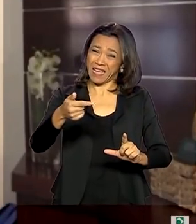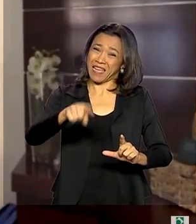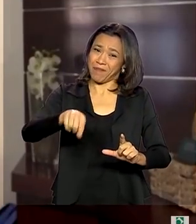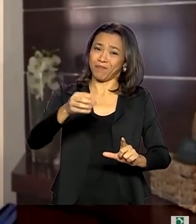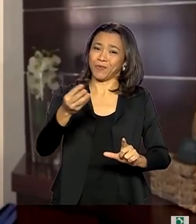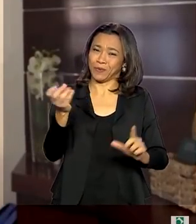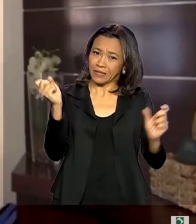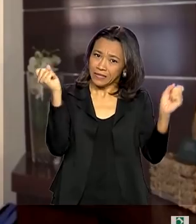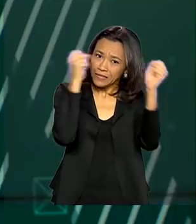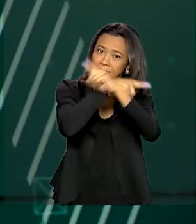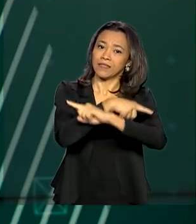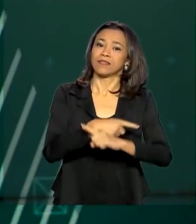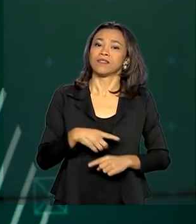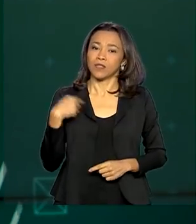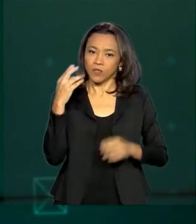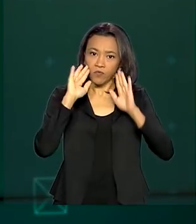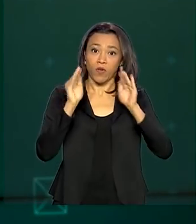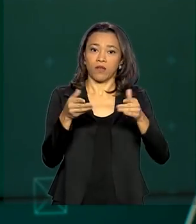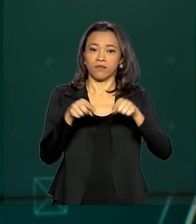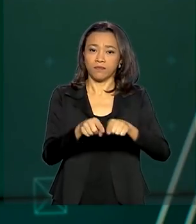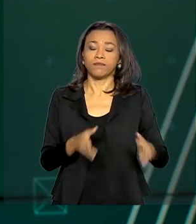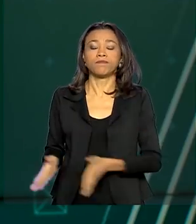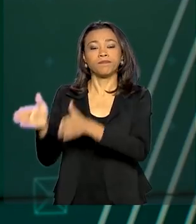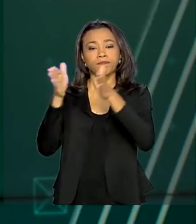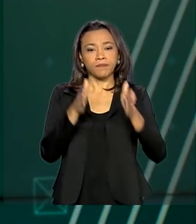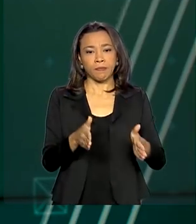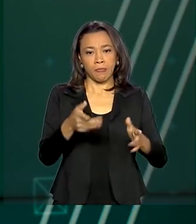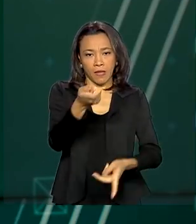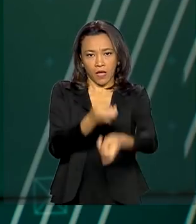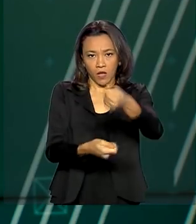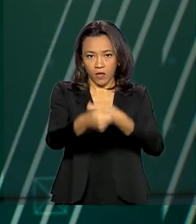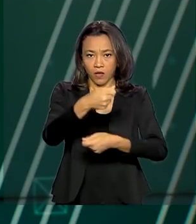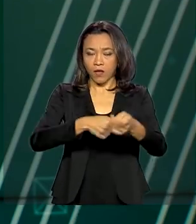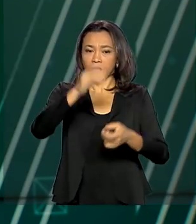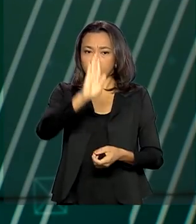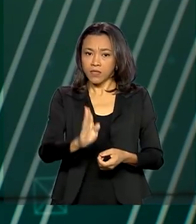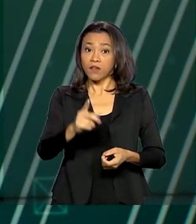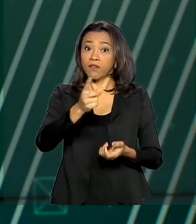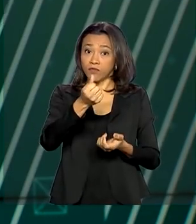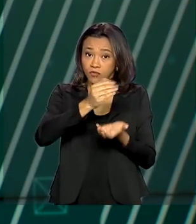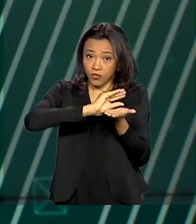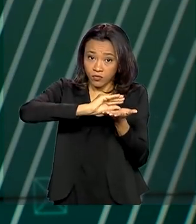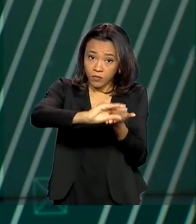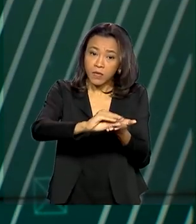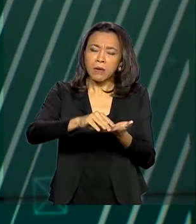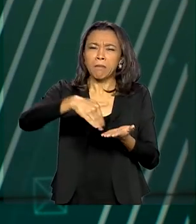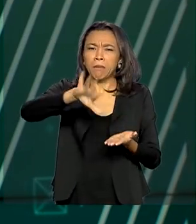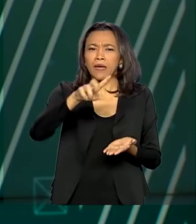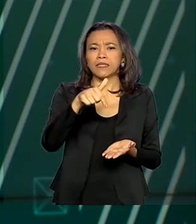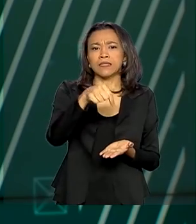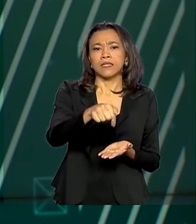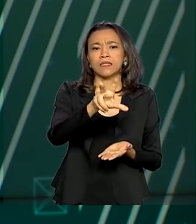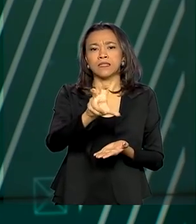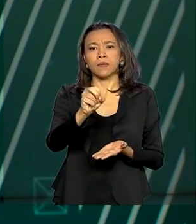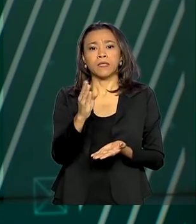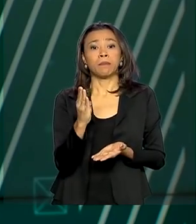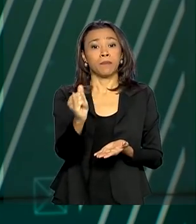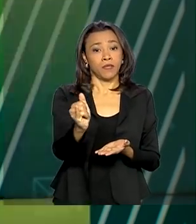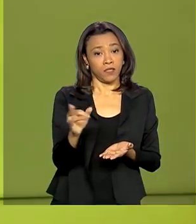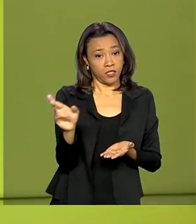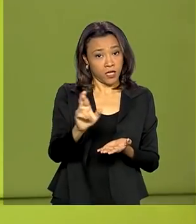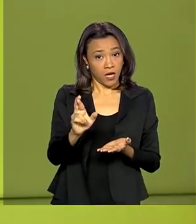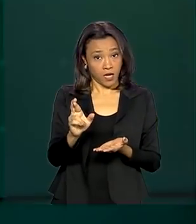logística de passageiros. A economia brasileira terá uma injeção de mais de R 750 bilhões